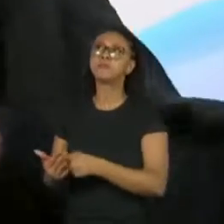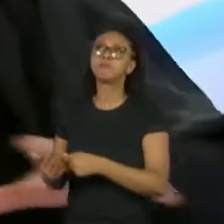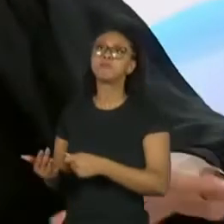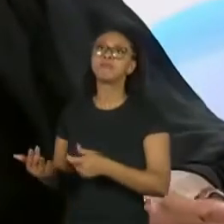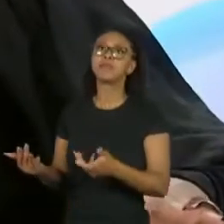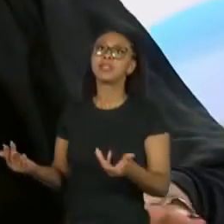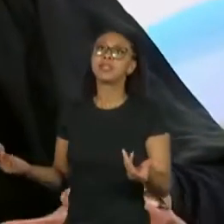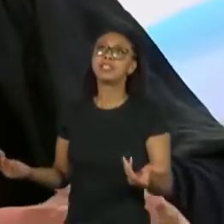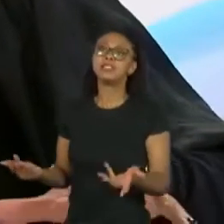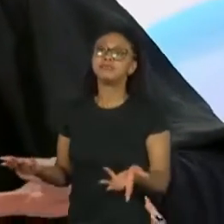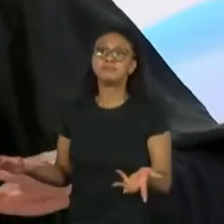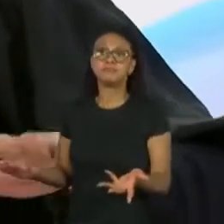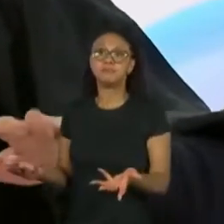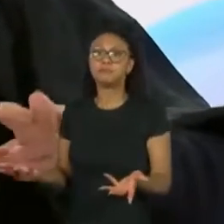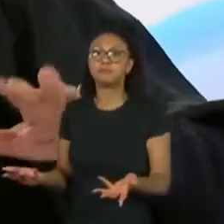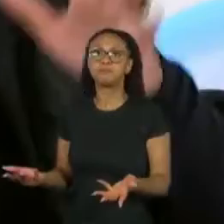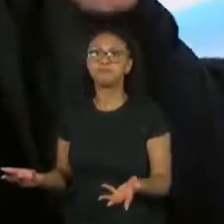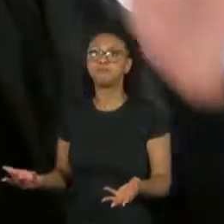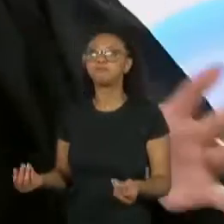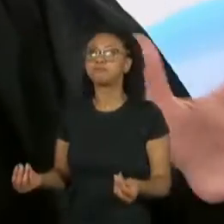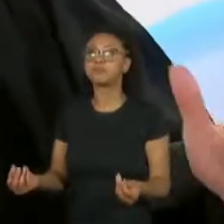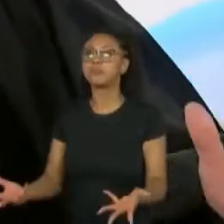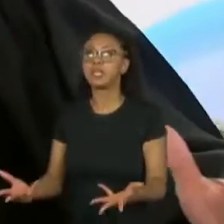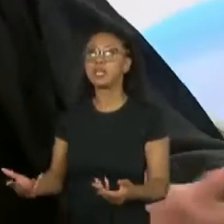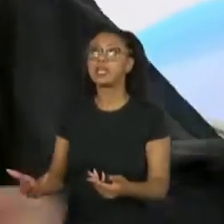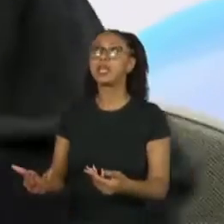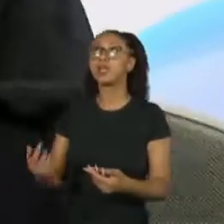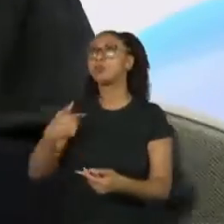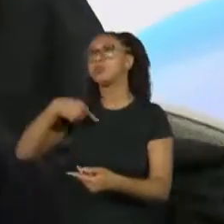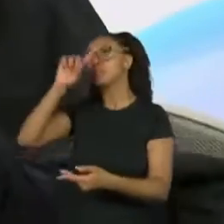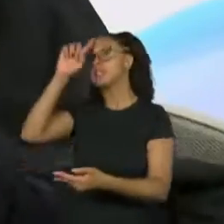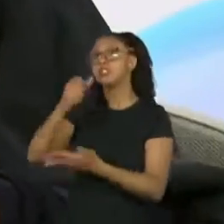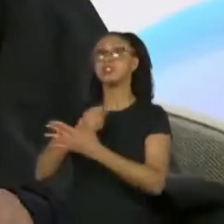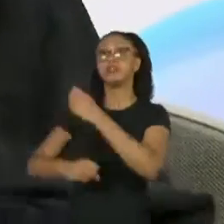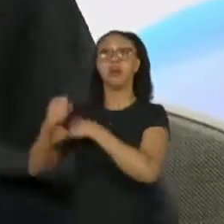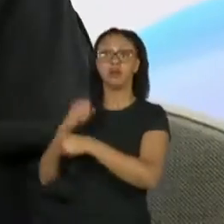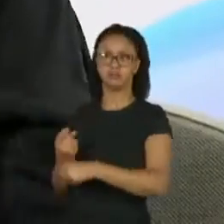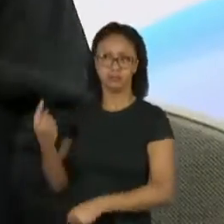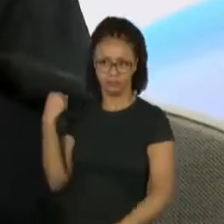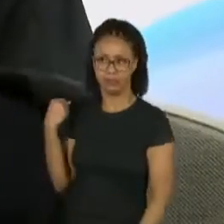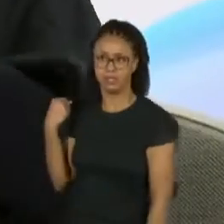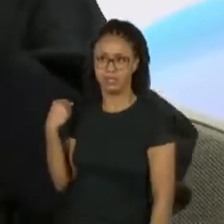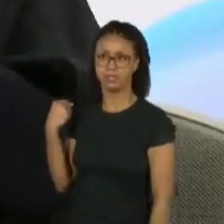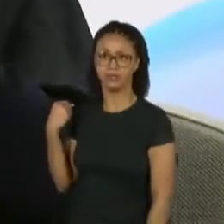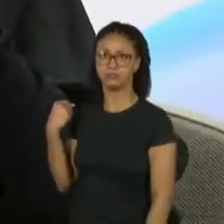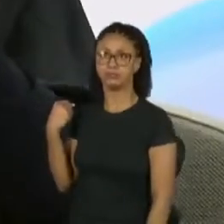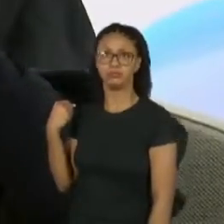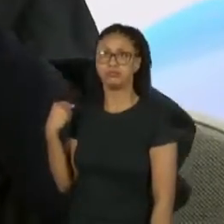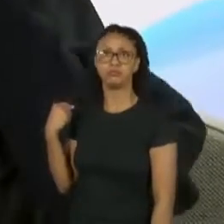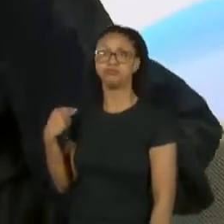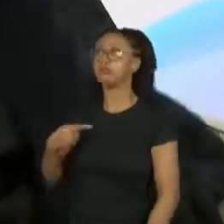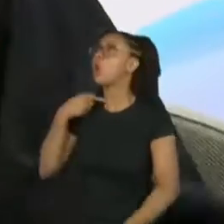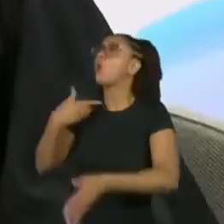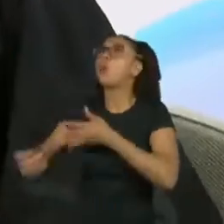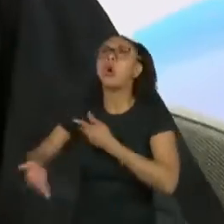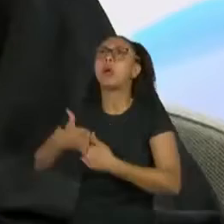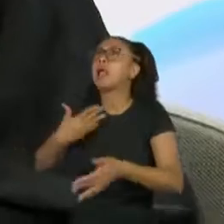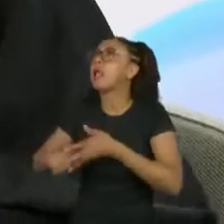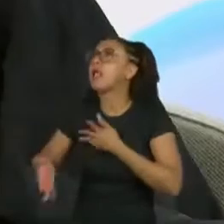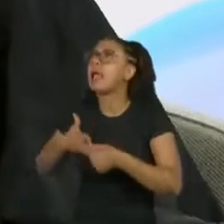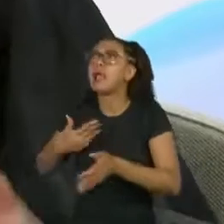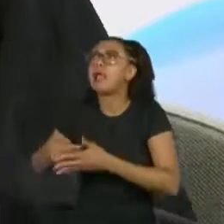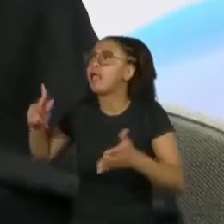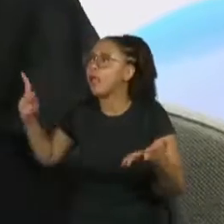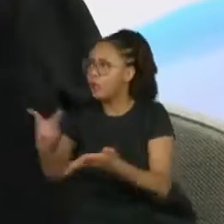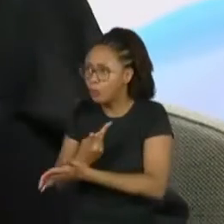ano passado, chovesse, fizesse sol,